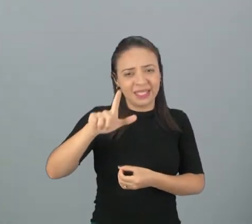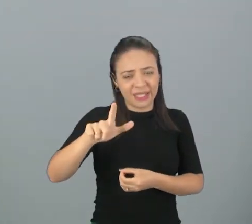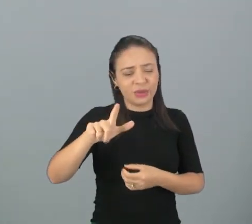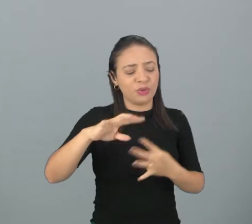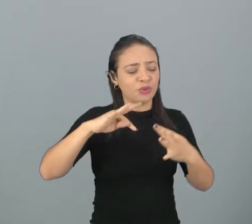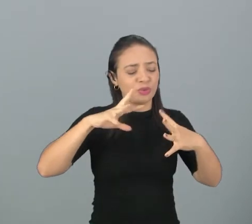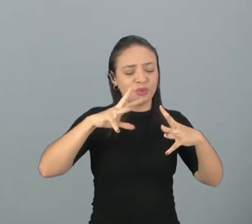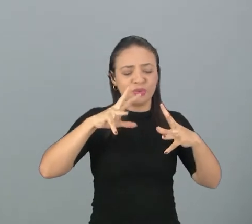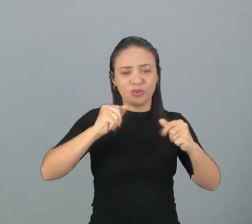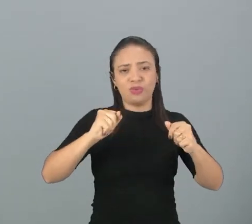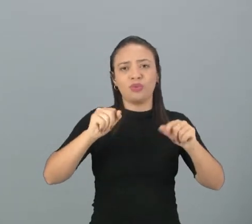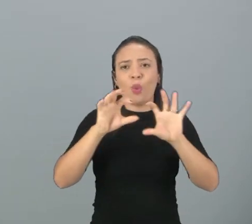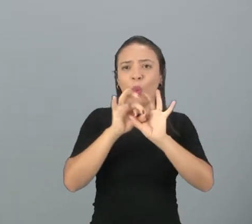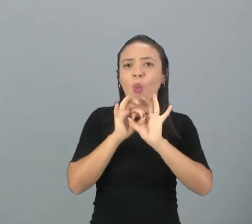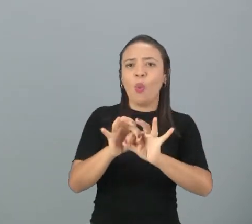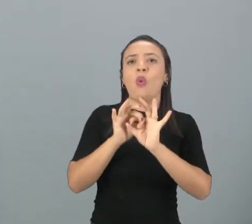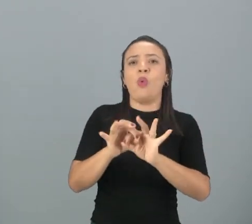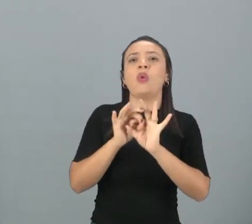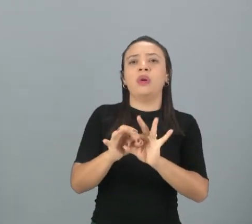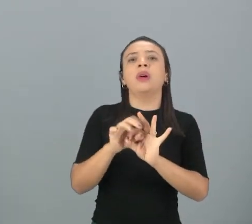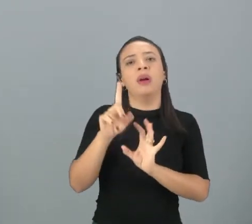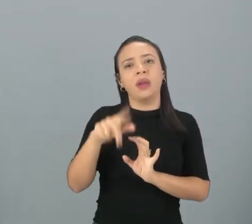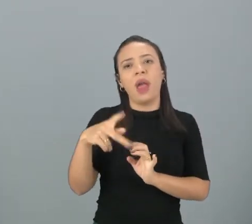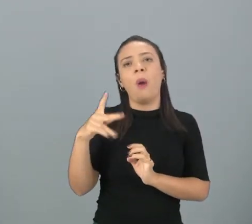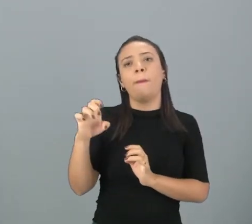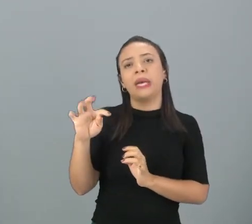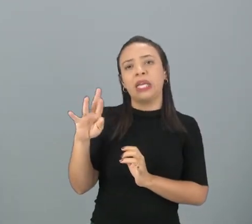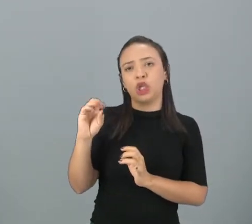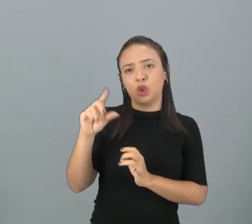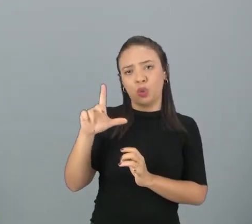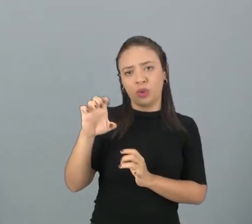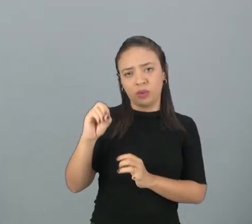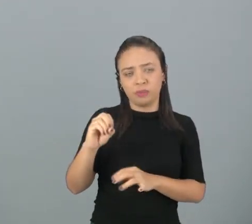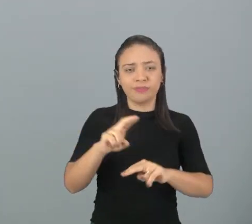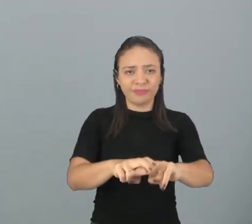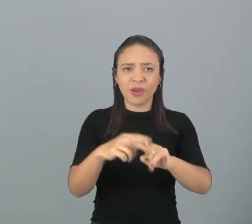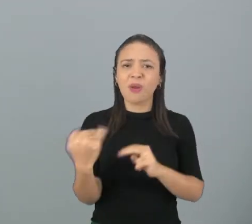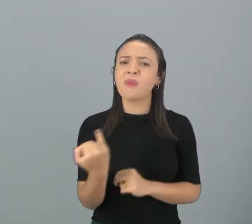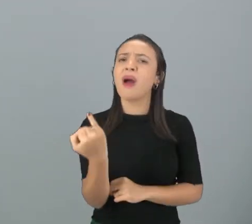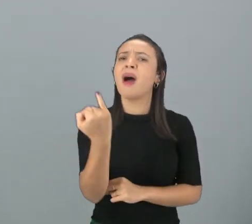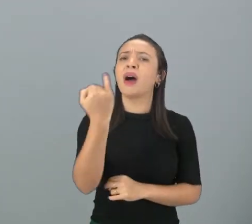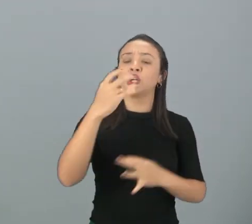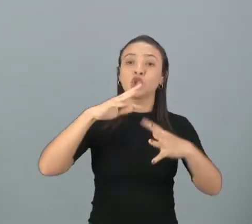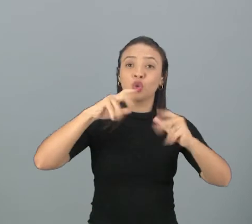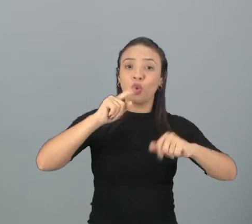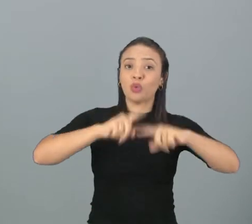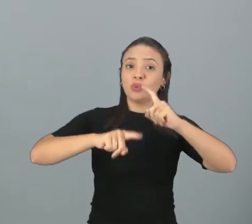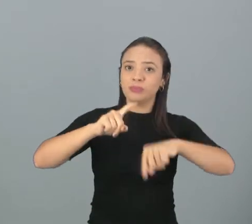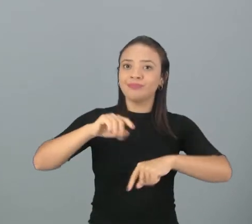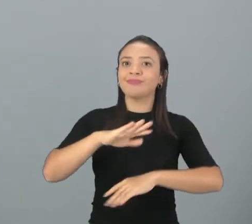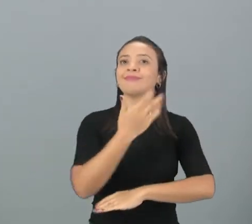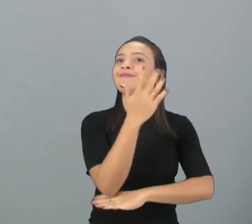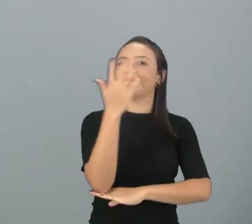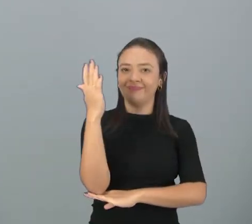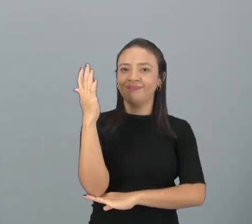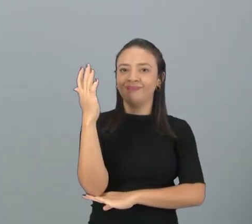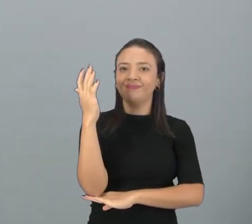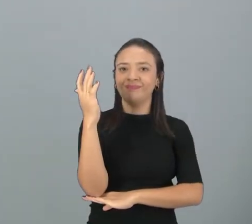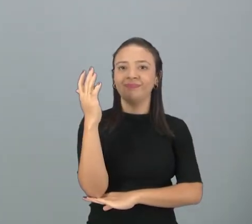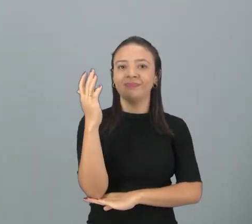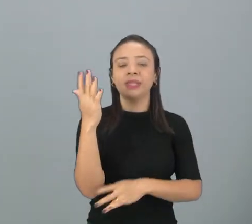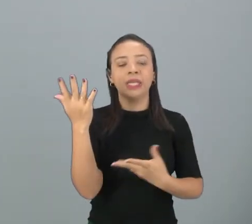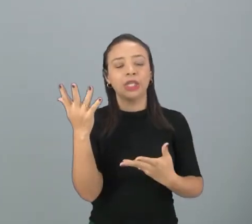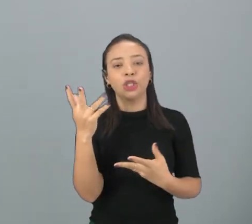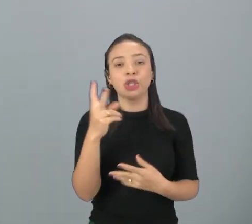têm a ver com essa matriz energética. Então, tem sido o mais importante desses recursos, historicamente, nas